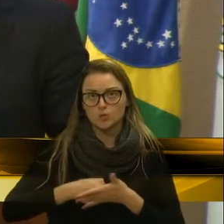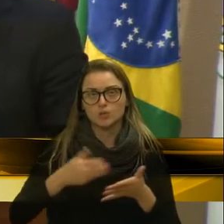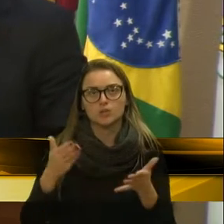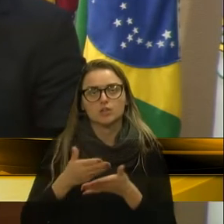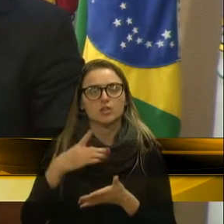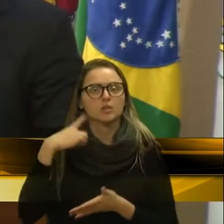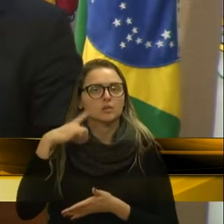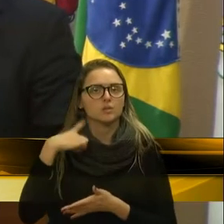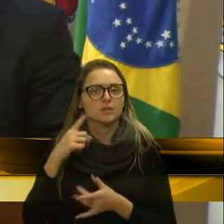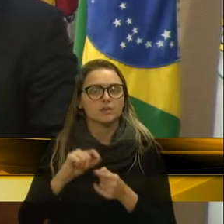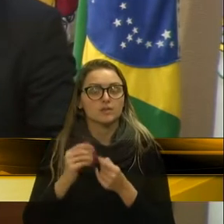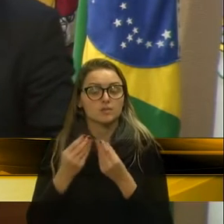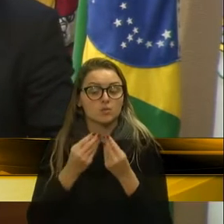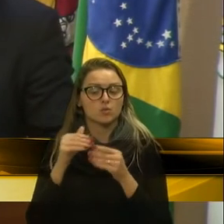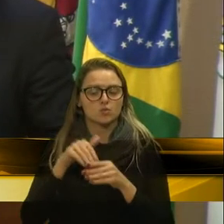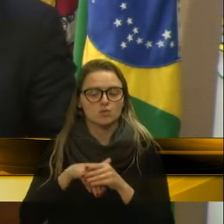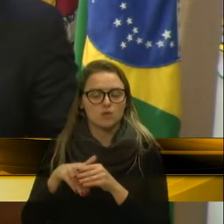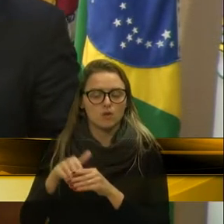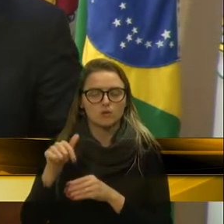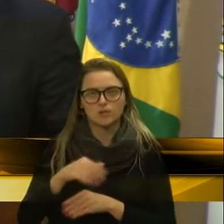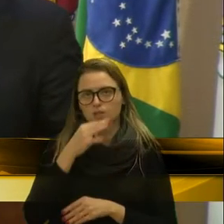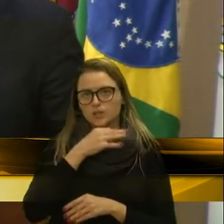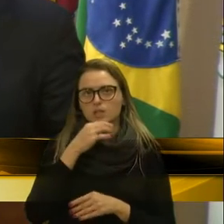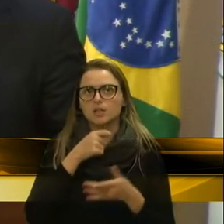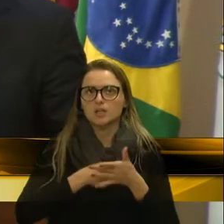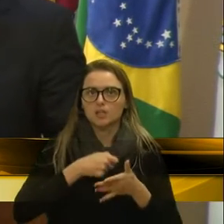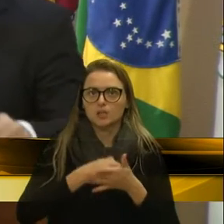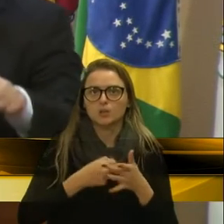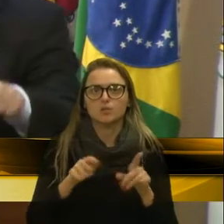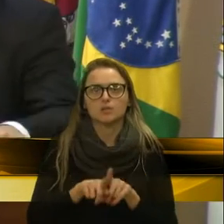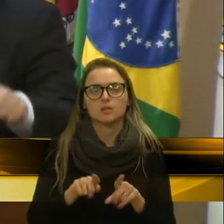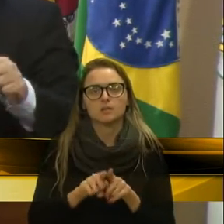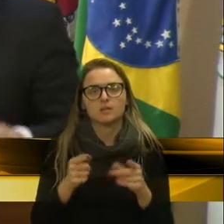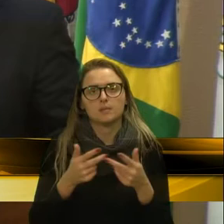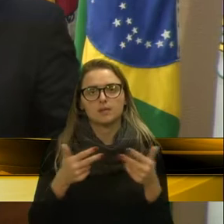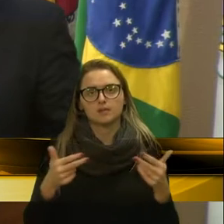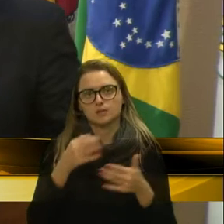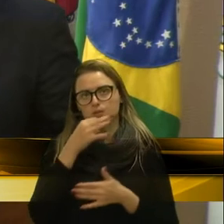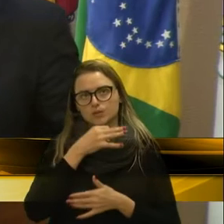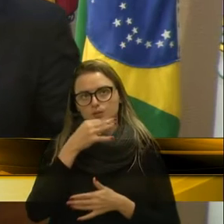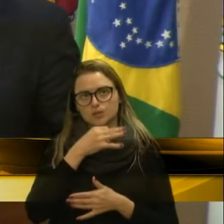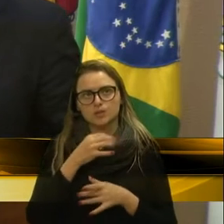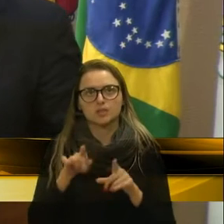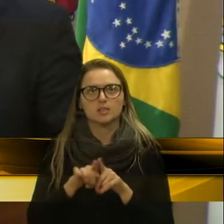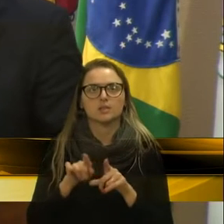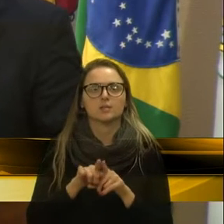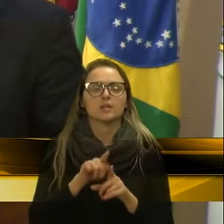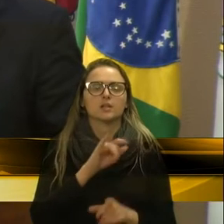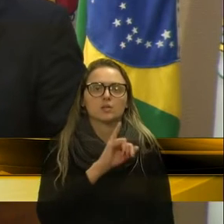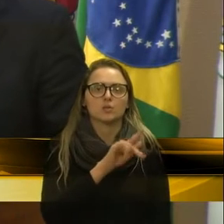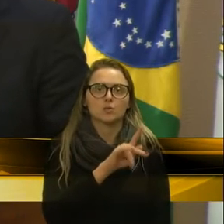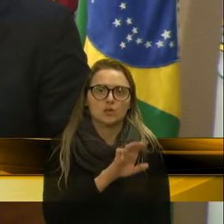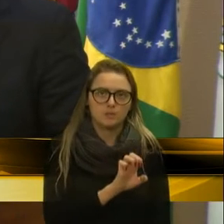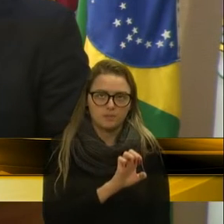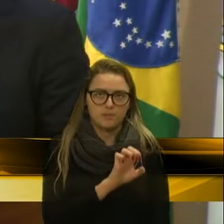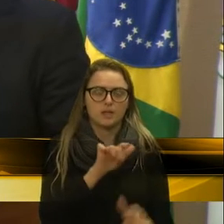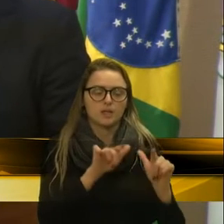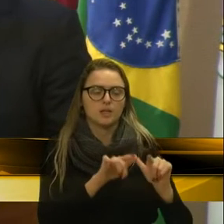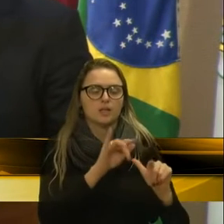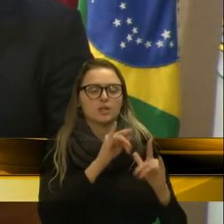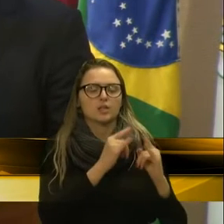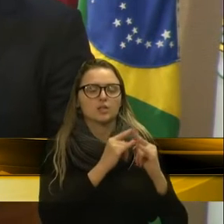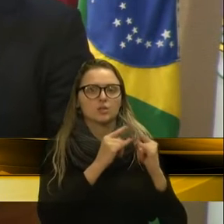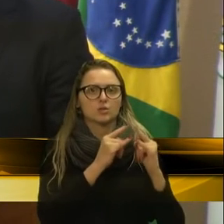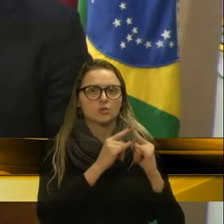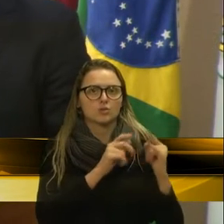fez tantos votos aqui, que ele lute pelas causas de Caxias do Sul também, e nessa questão da agência do IP, do Instituto de Previdência do